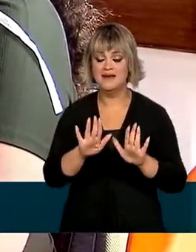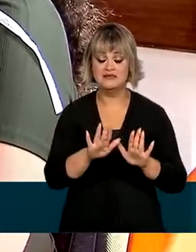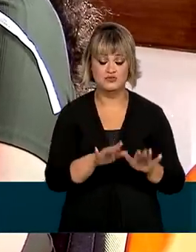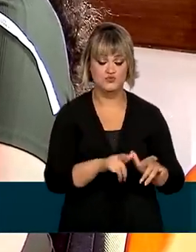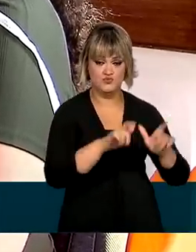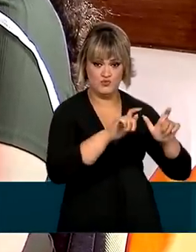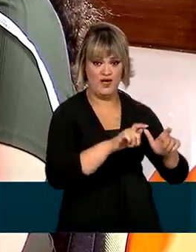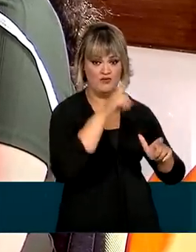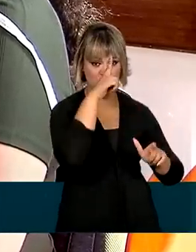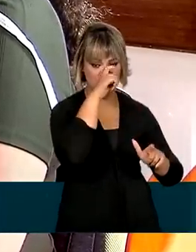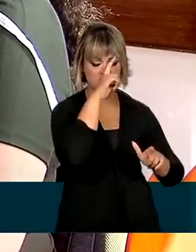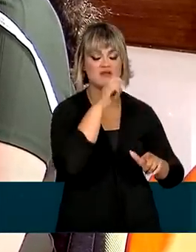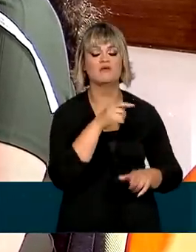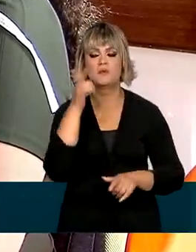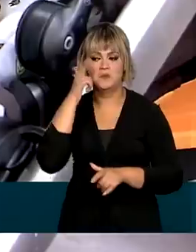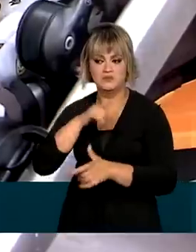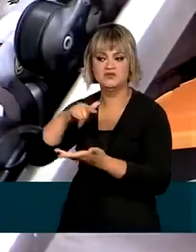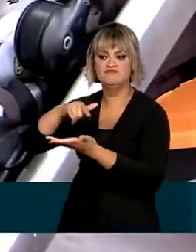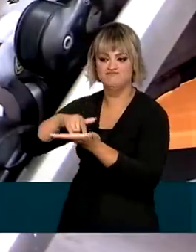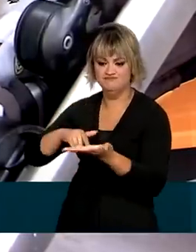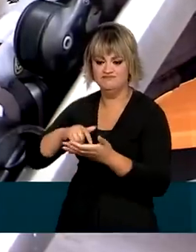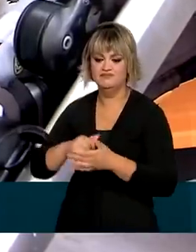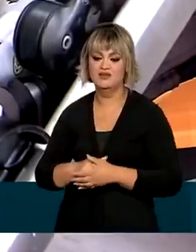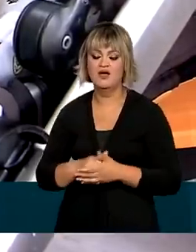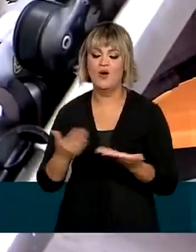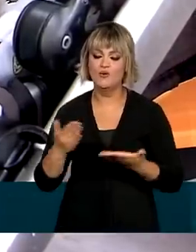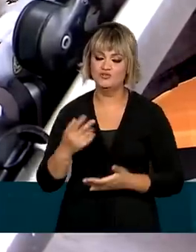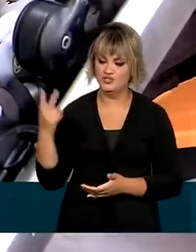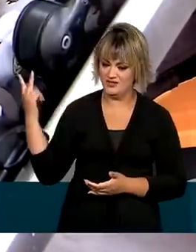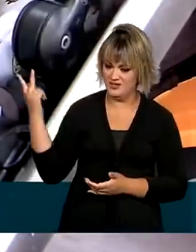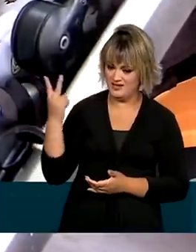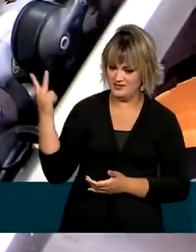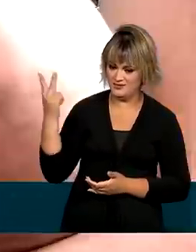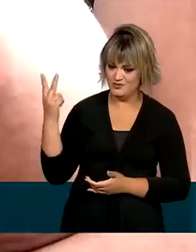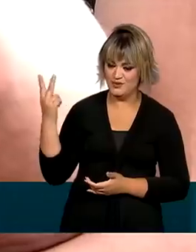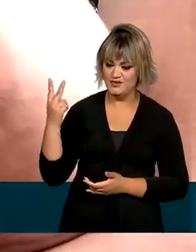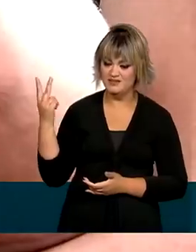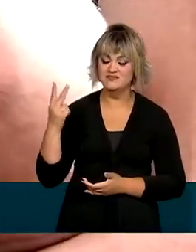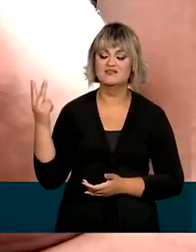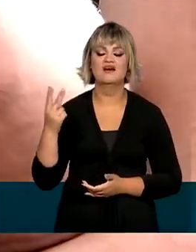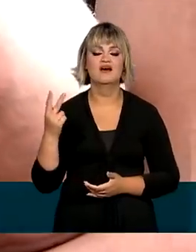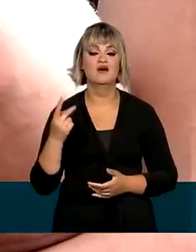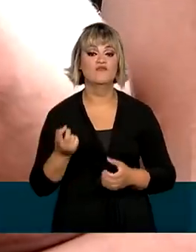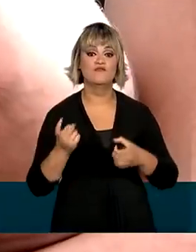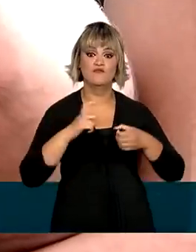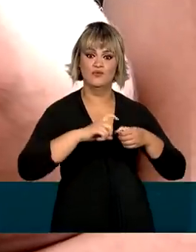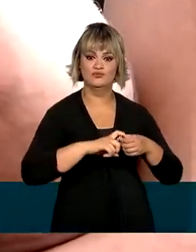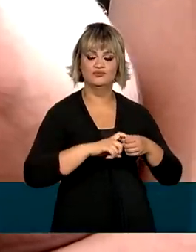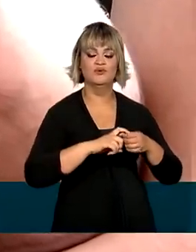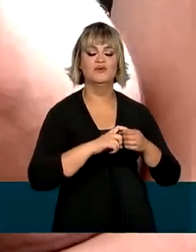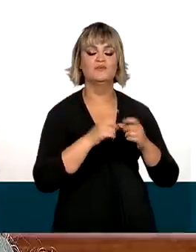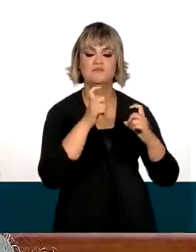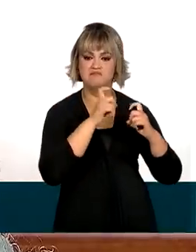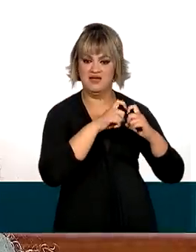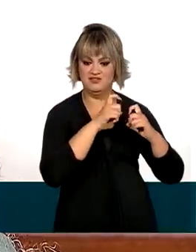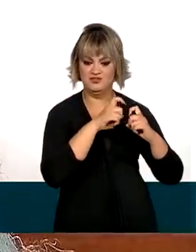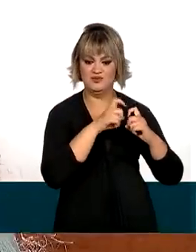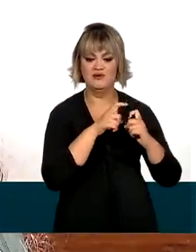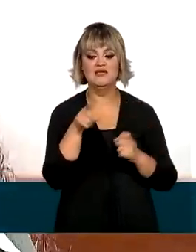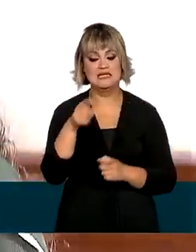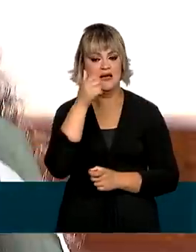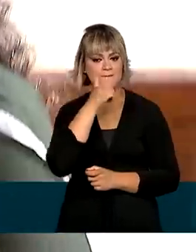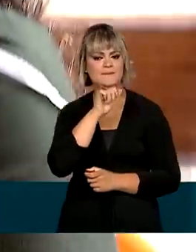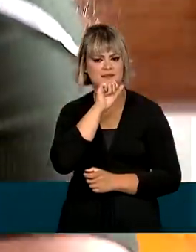maternidade, registrou os filhos. Hoje, João Guilherme e João Gabriel voltaram para a primeira consulta. E a mãe